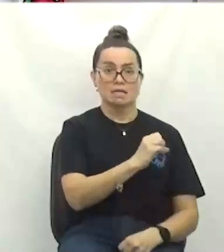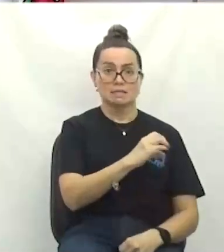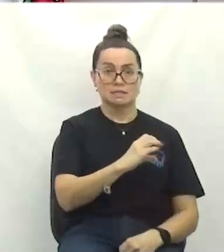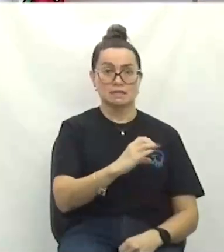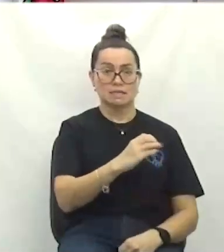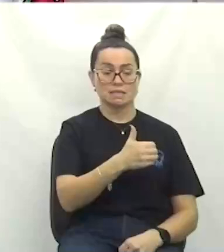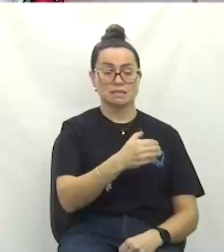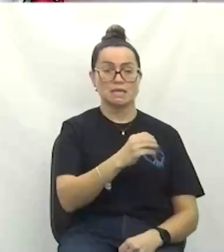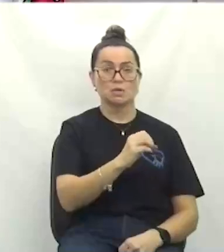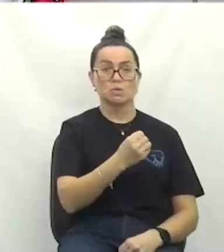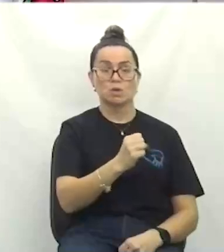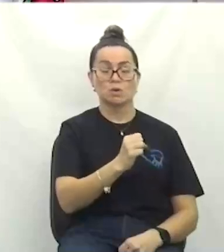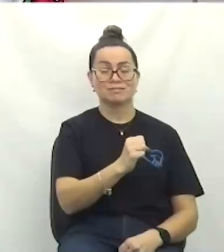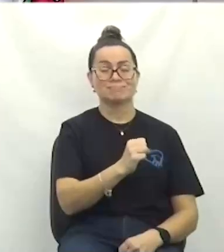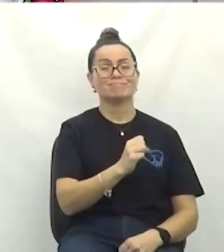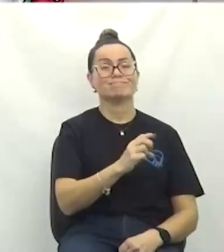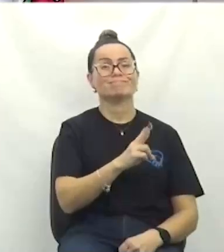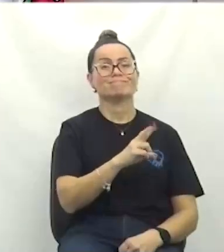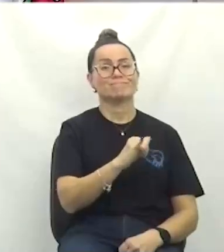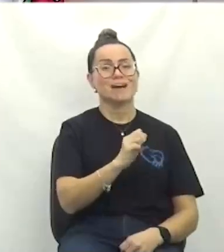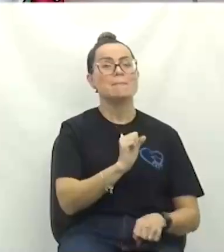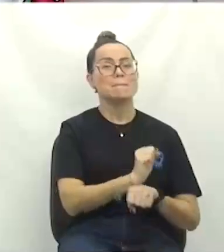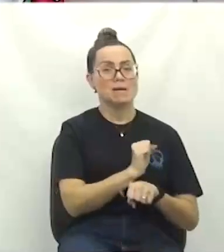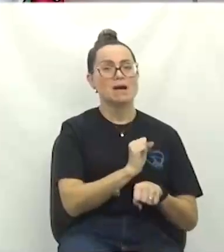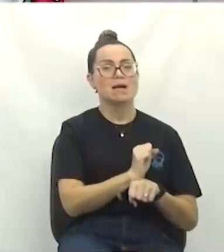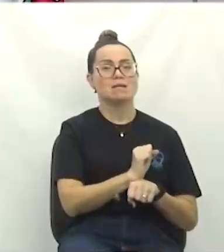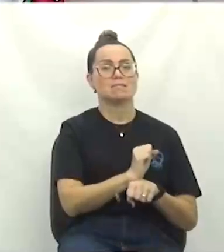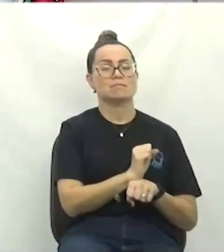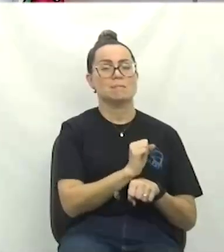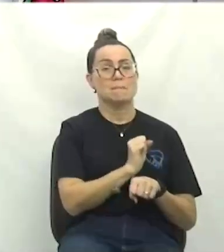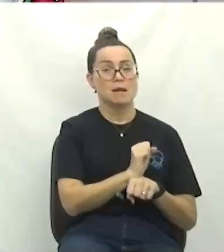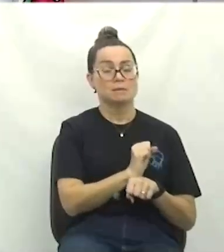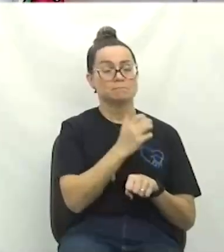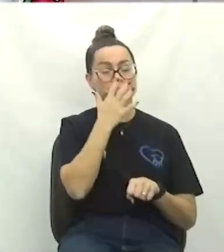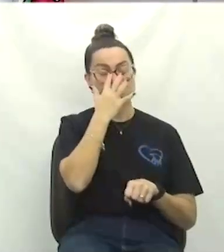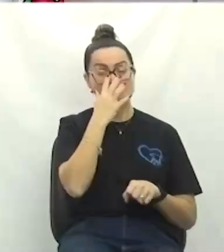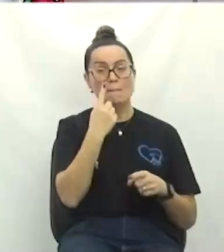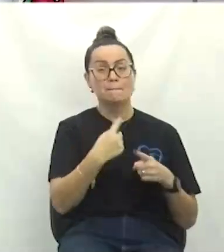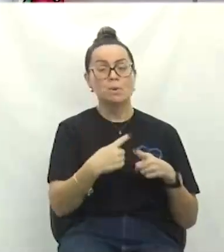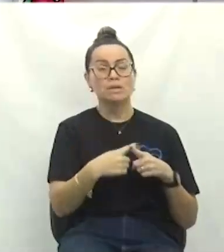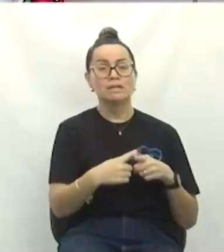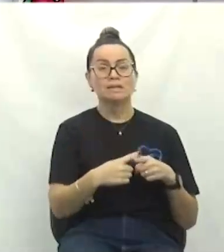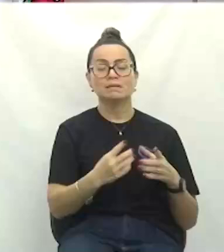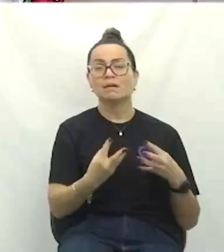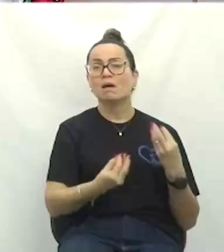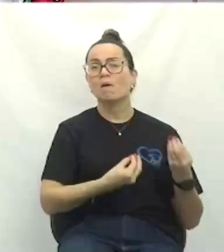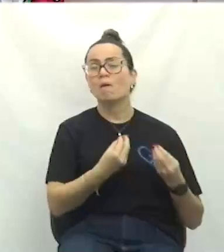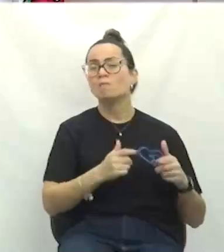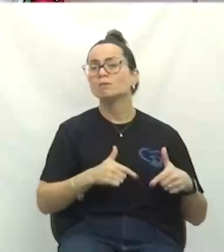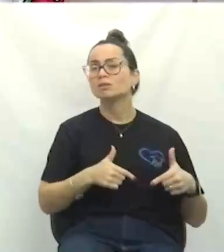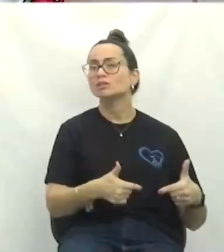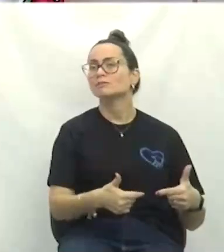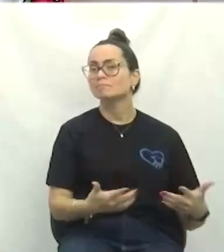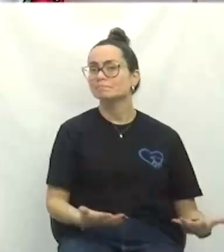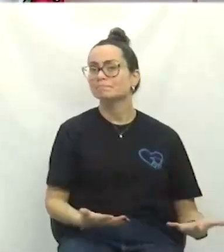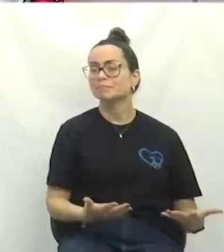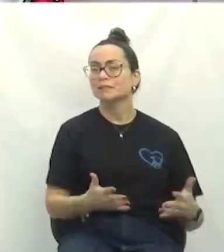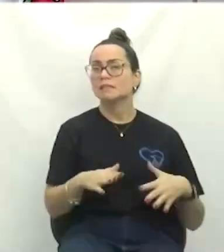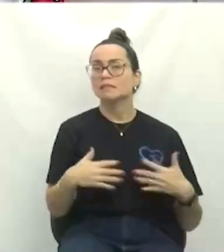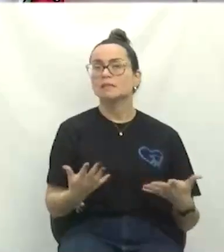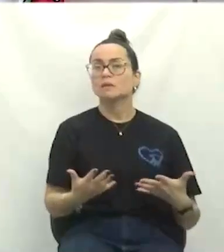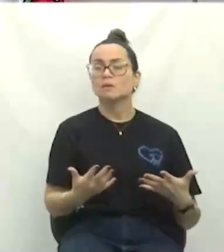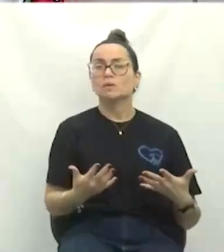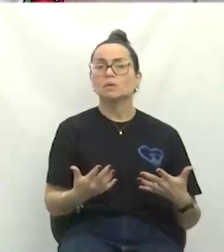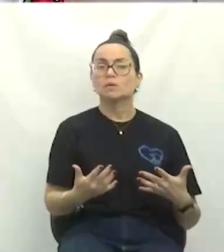Porque não há o que fazer. O problema que nós temos real é que ela foi toda, de forma